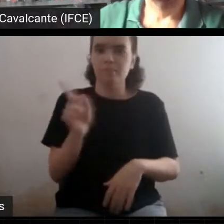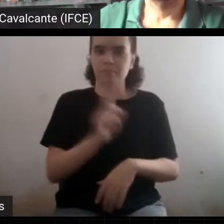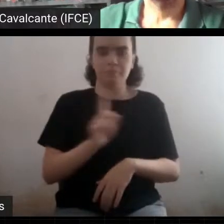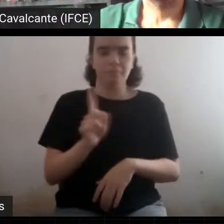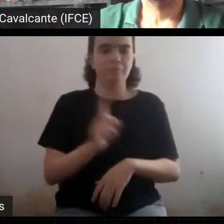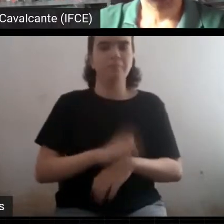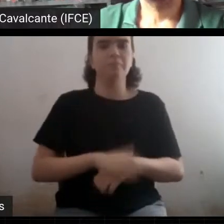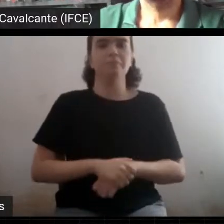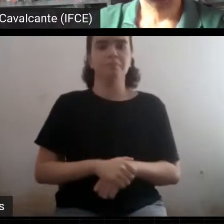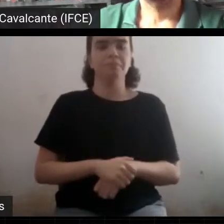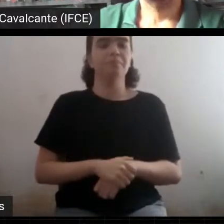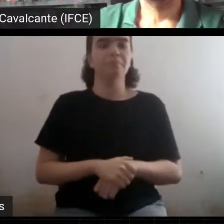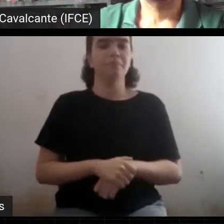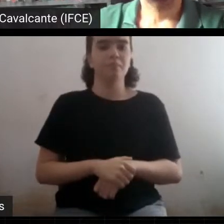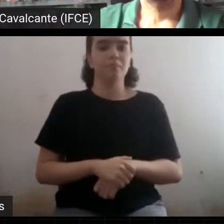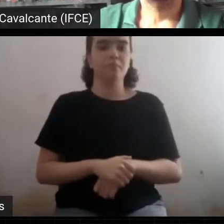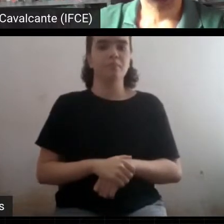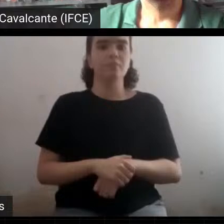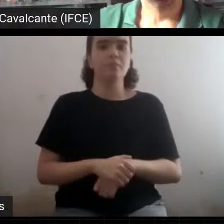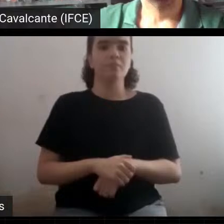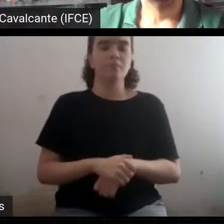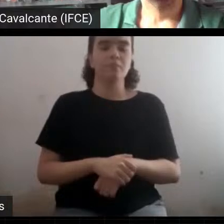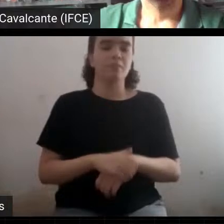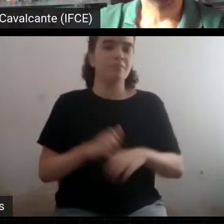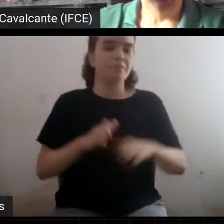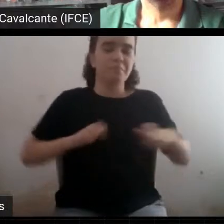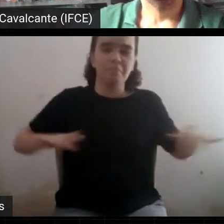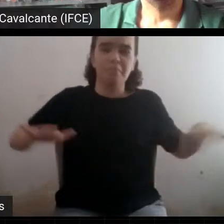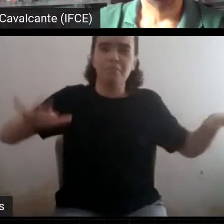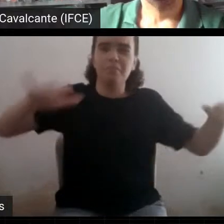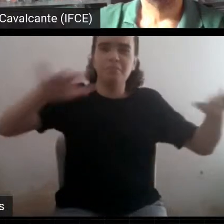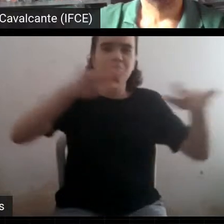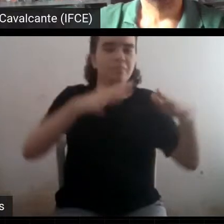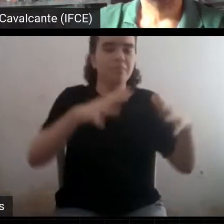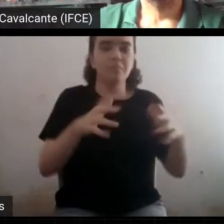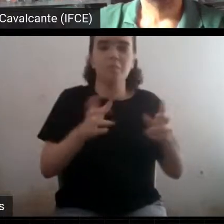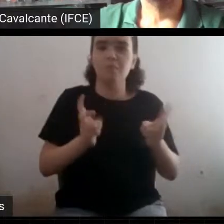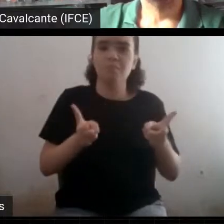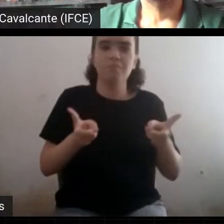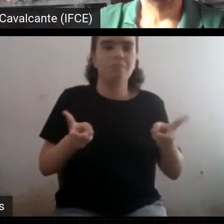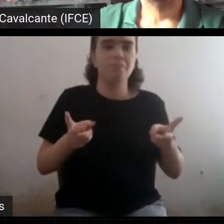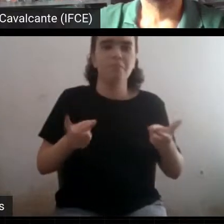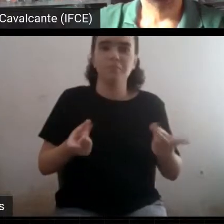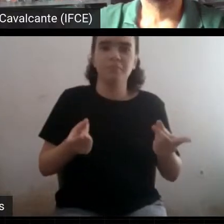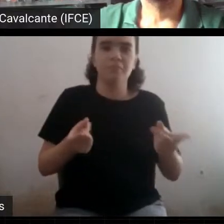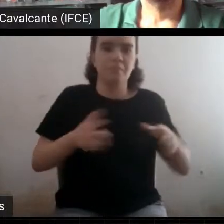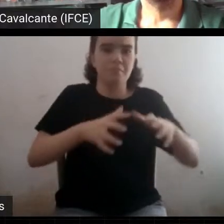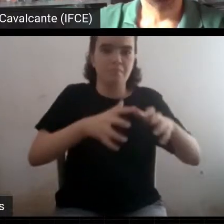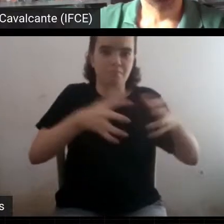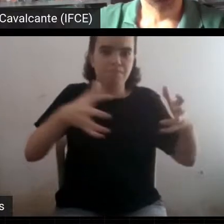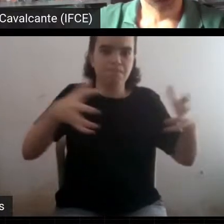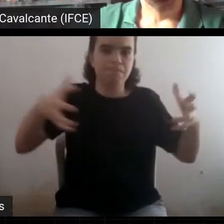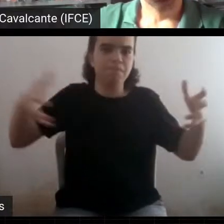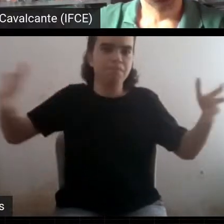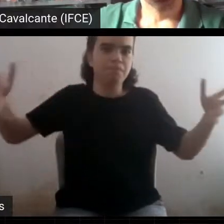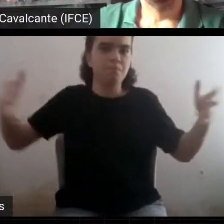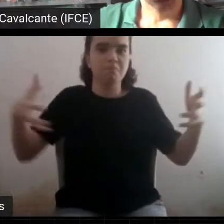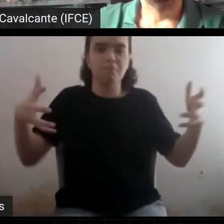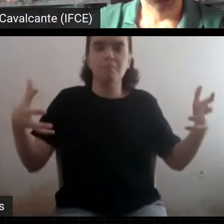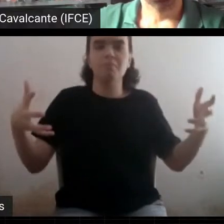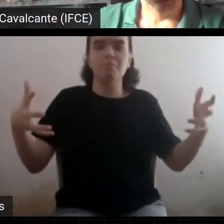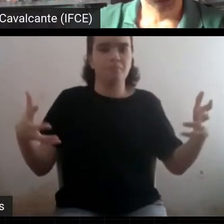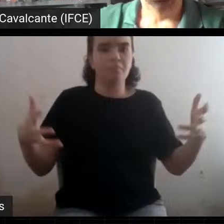tempo irrisória, o universo expandiu uma dimensão muito grande. Com isso, ele elevou para